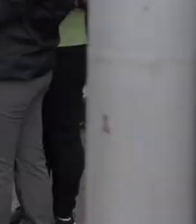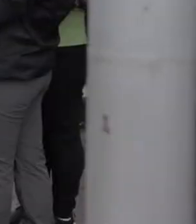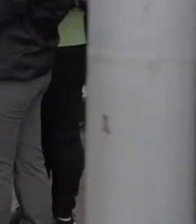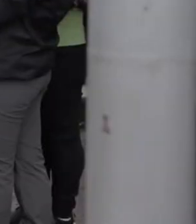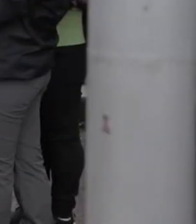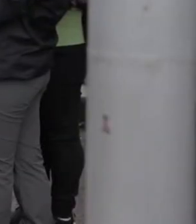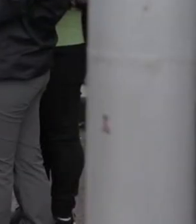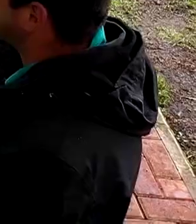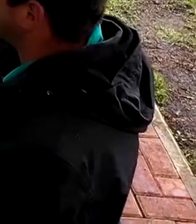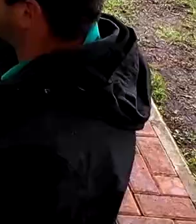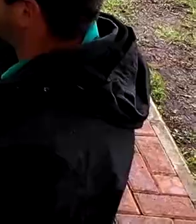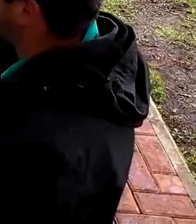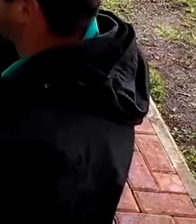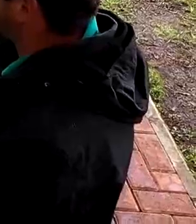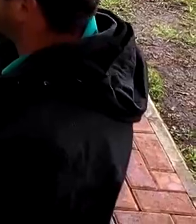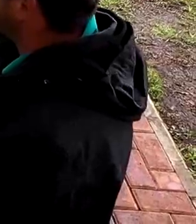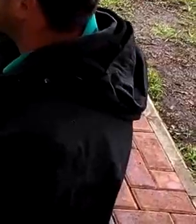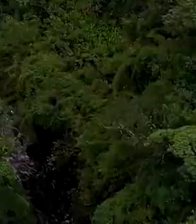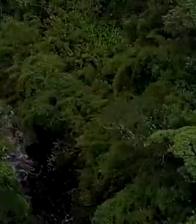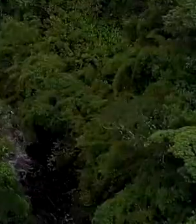Transcrição Transcrição e